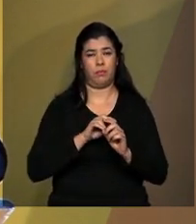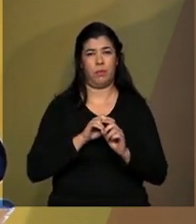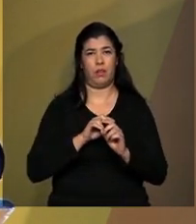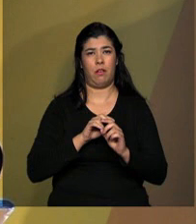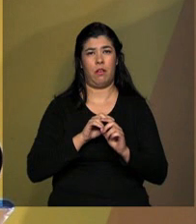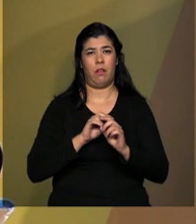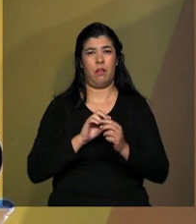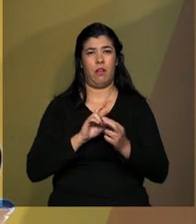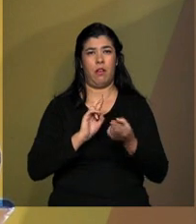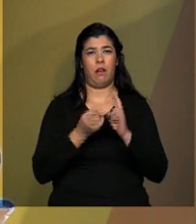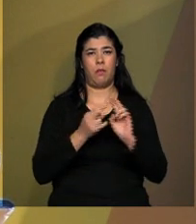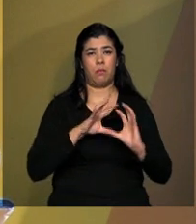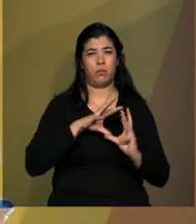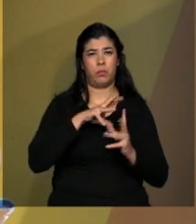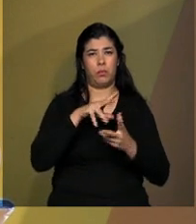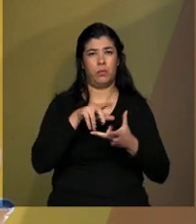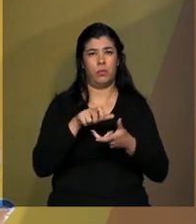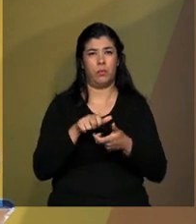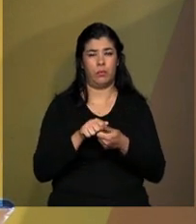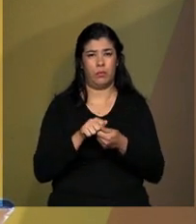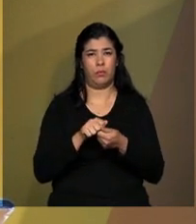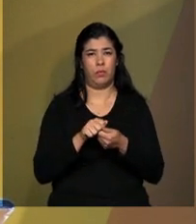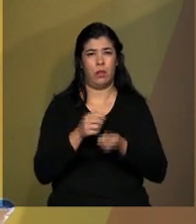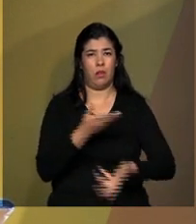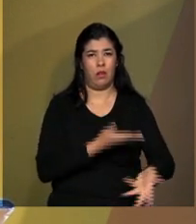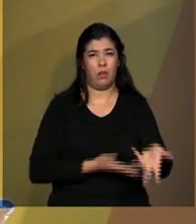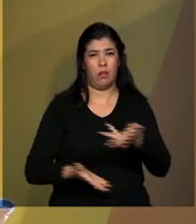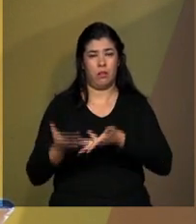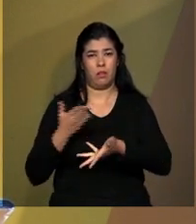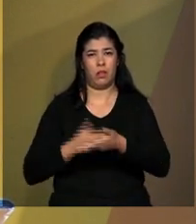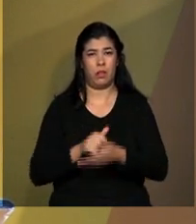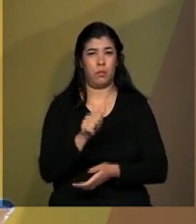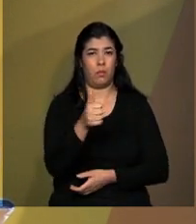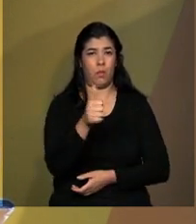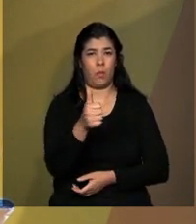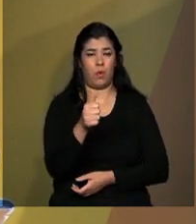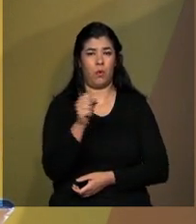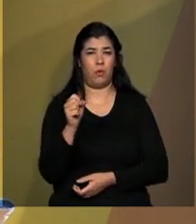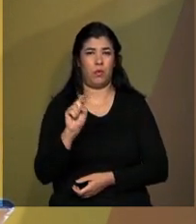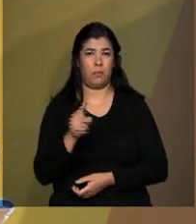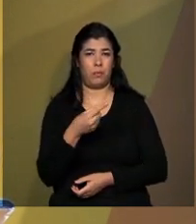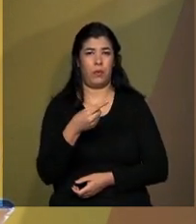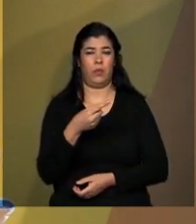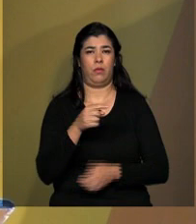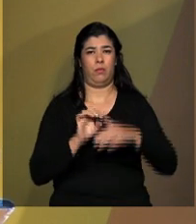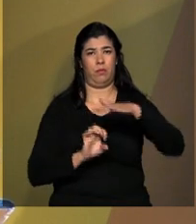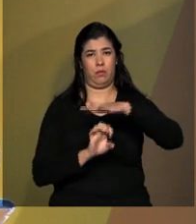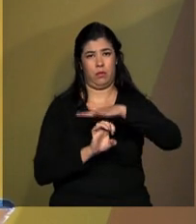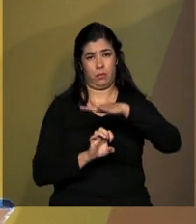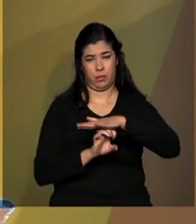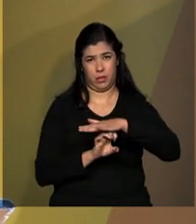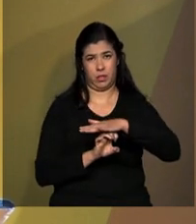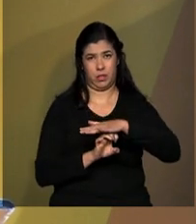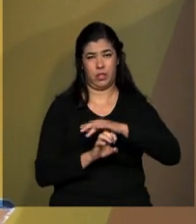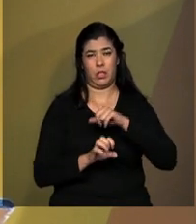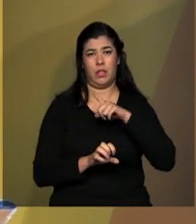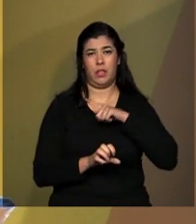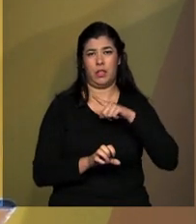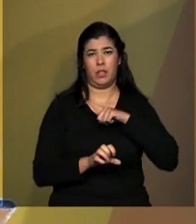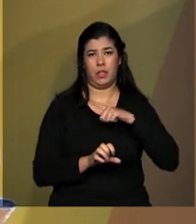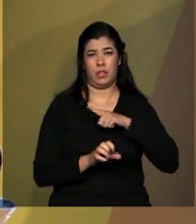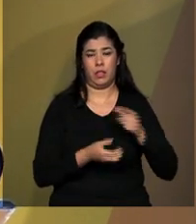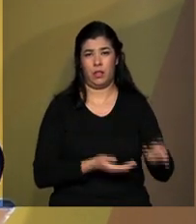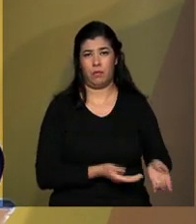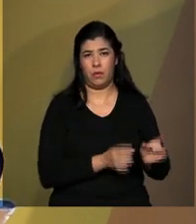Atualmente, atendemos aproximadamente 11 mil empresas que exportam